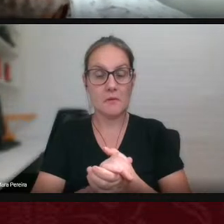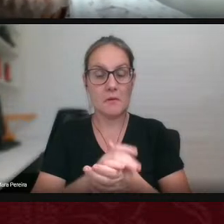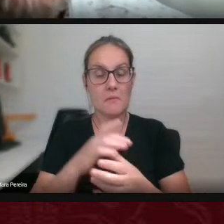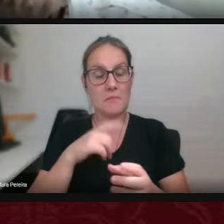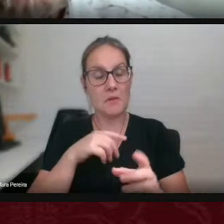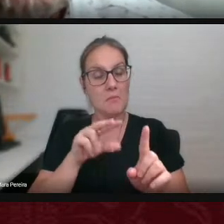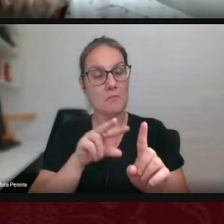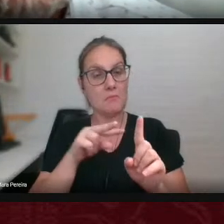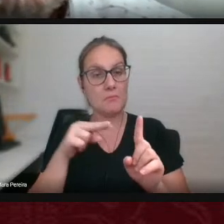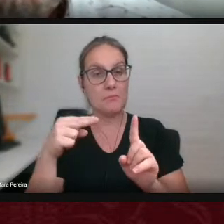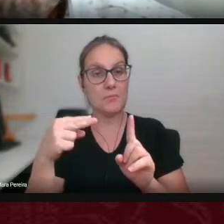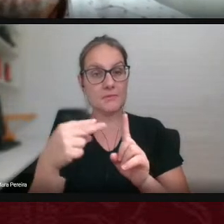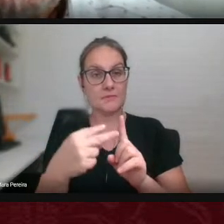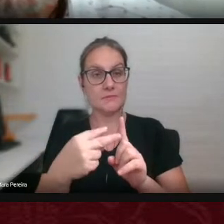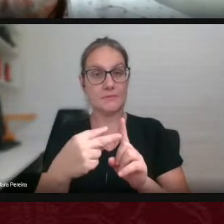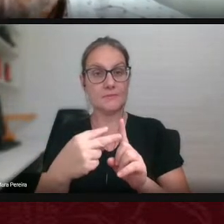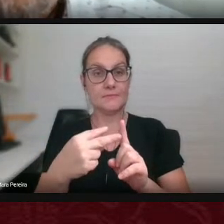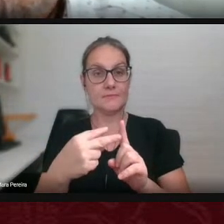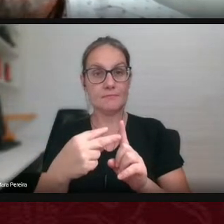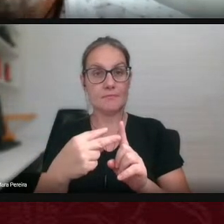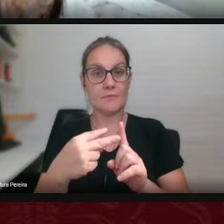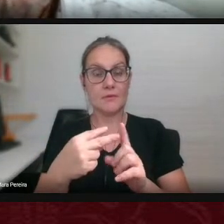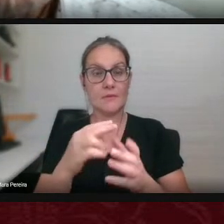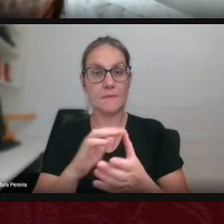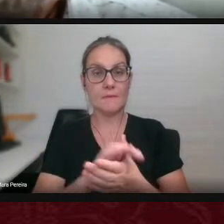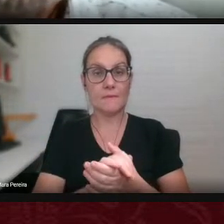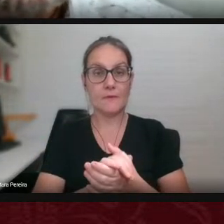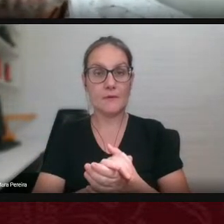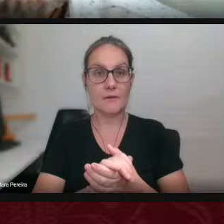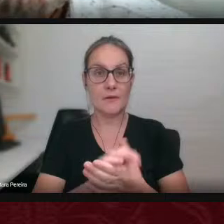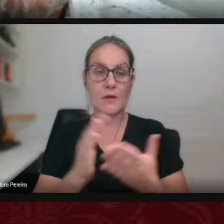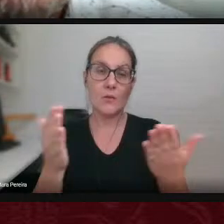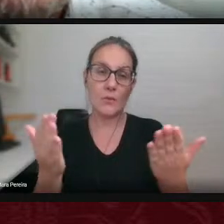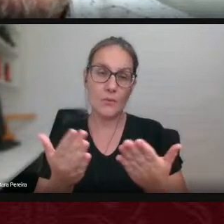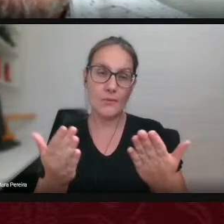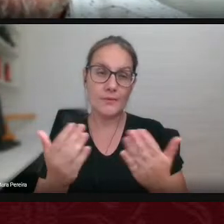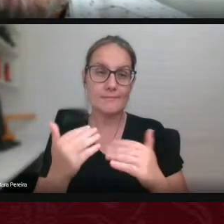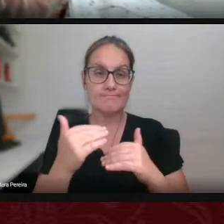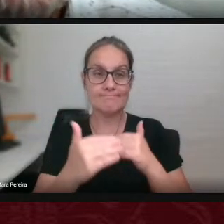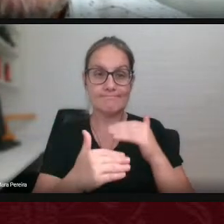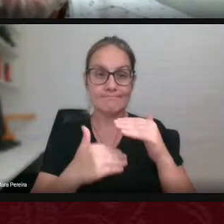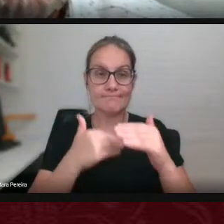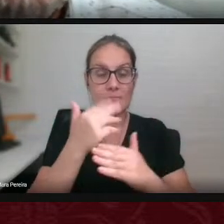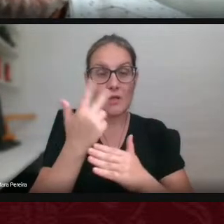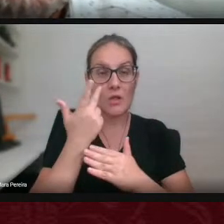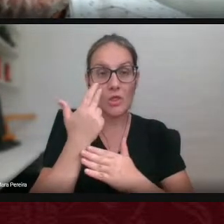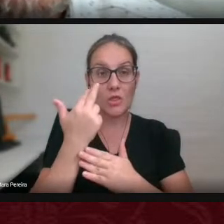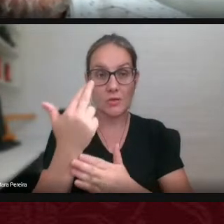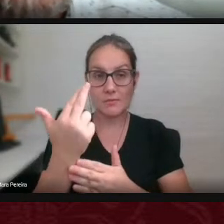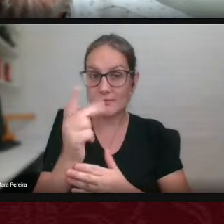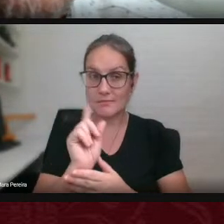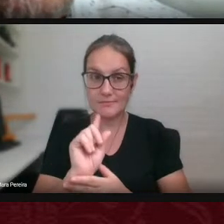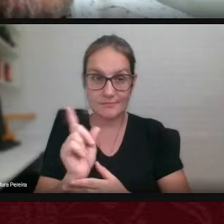não transcorre normalmente nós temos